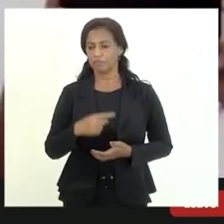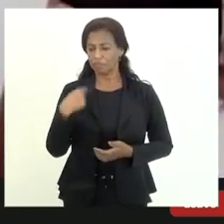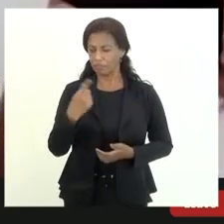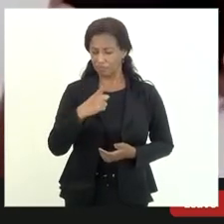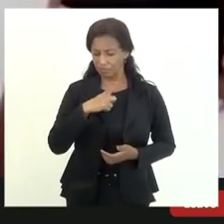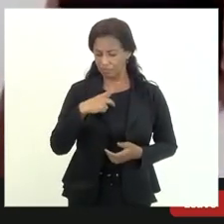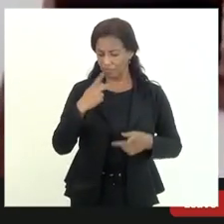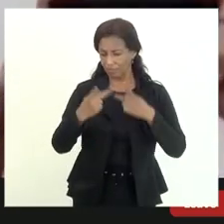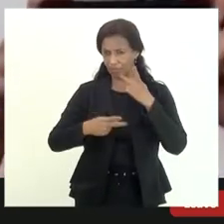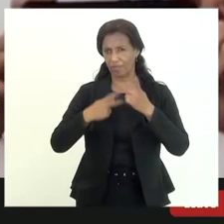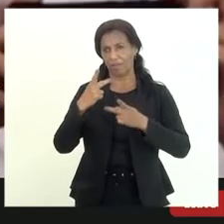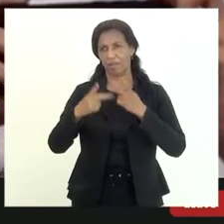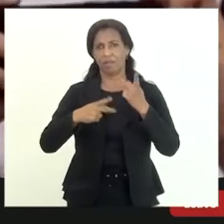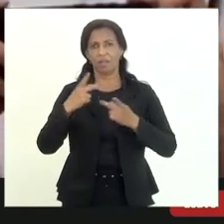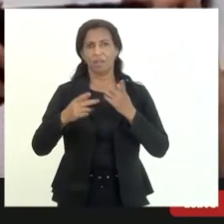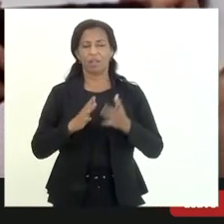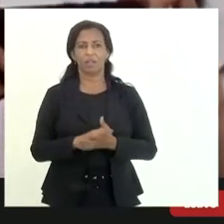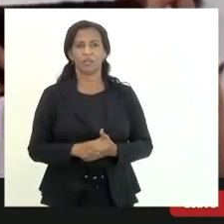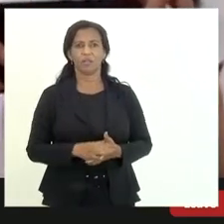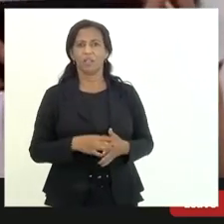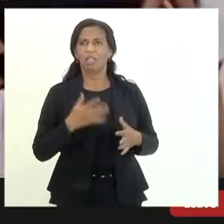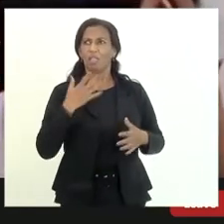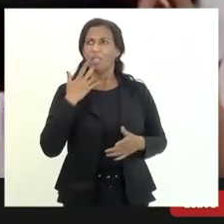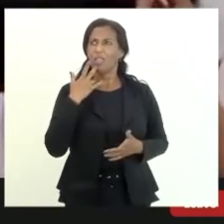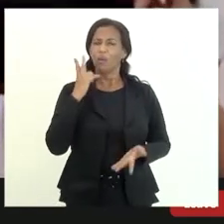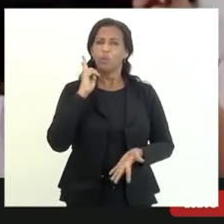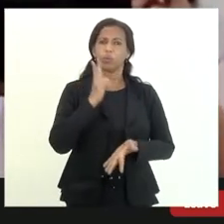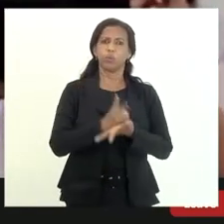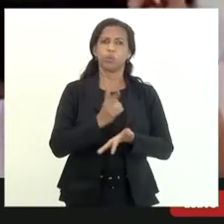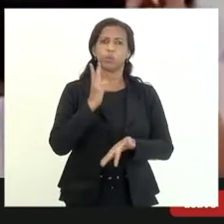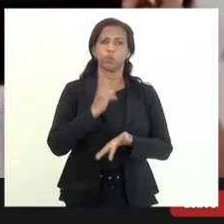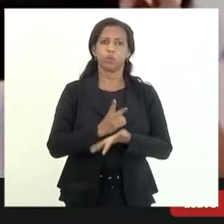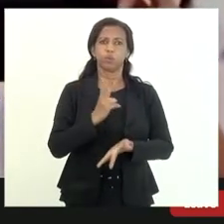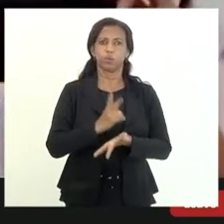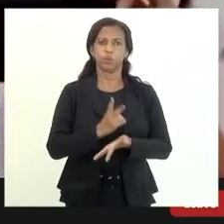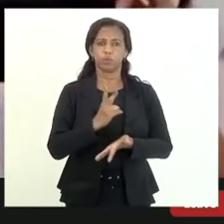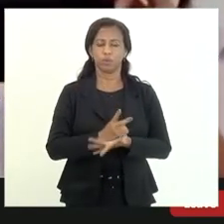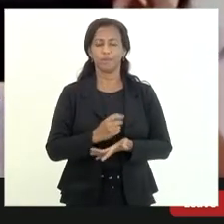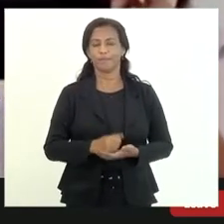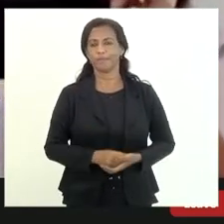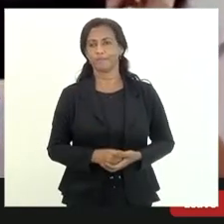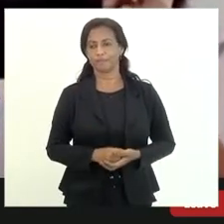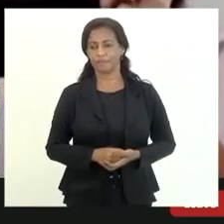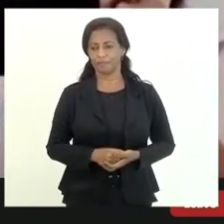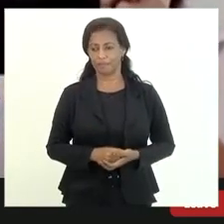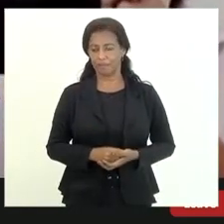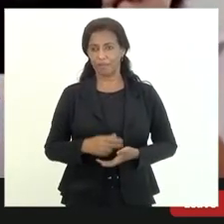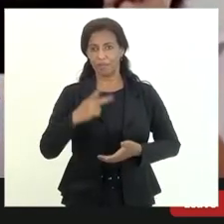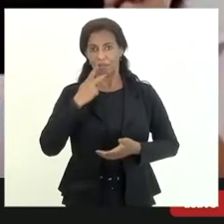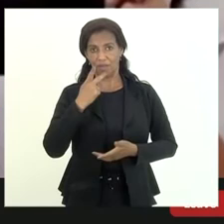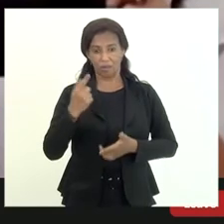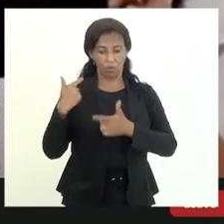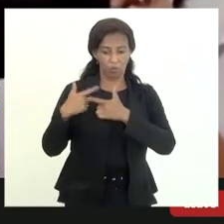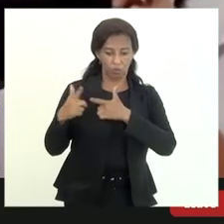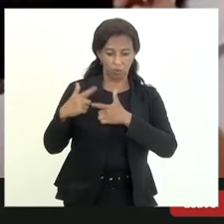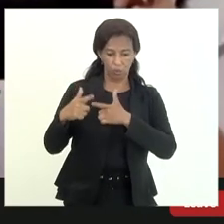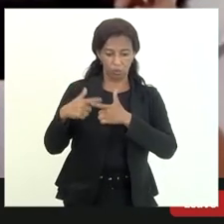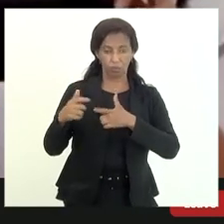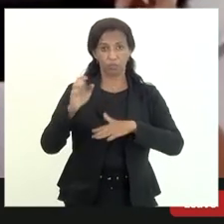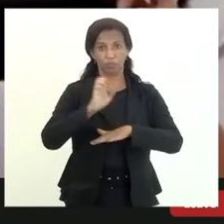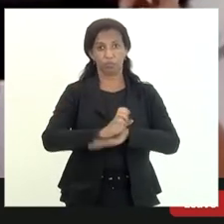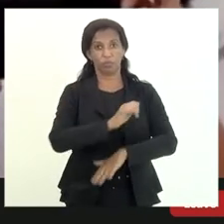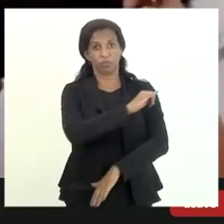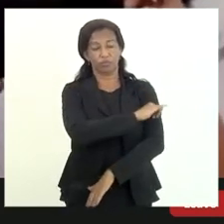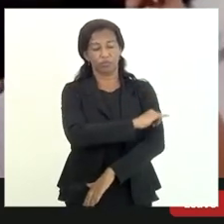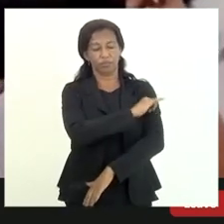falado é um discurso constante permanente dizendo que o problema do estado do